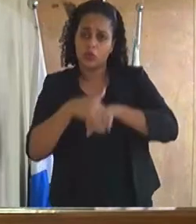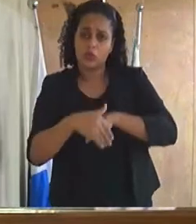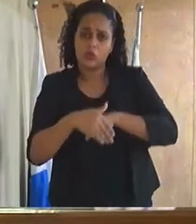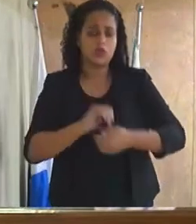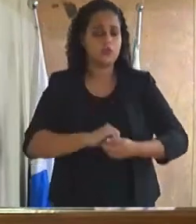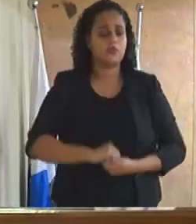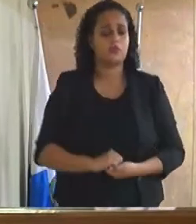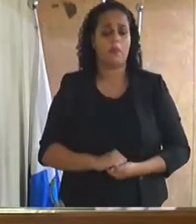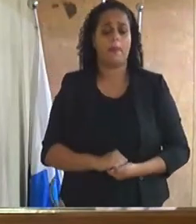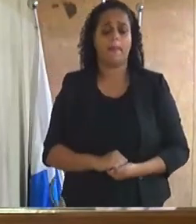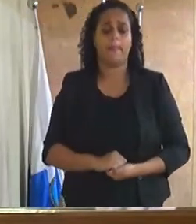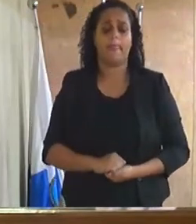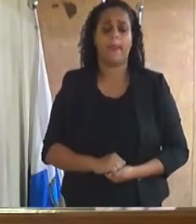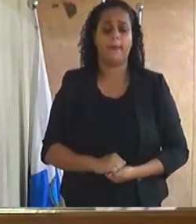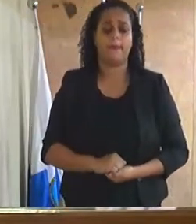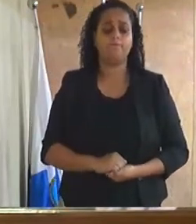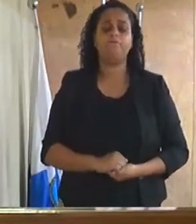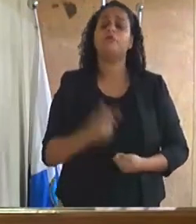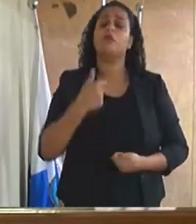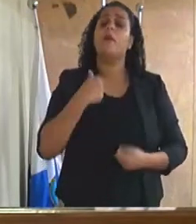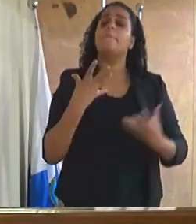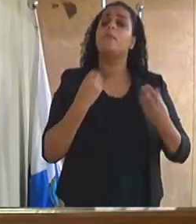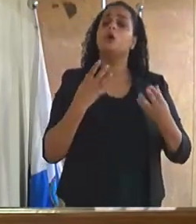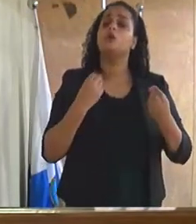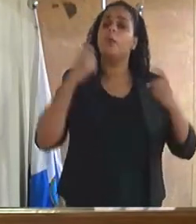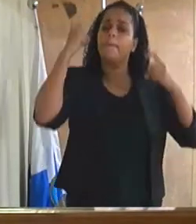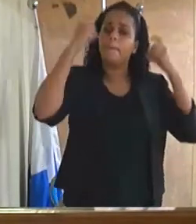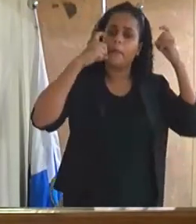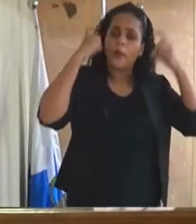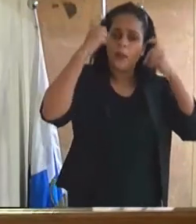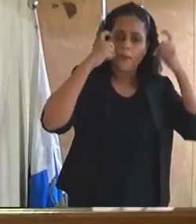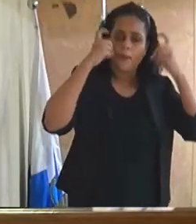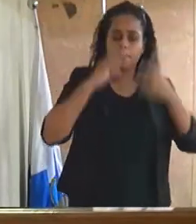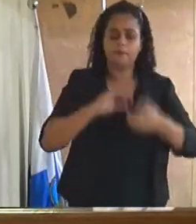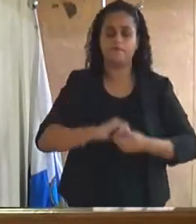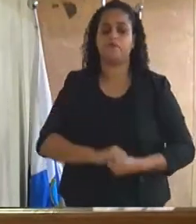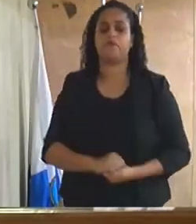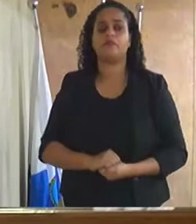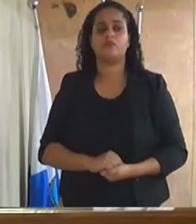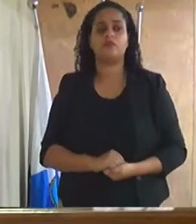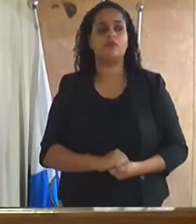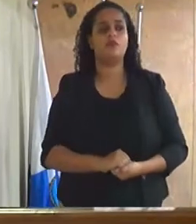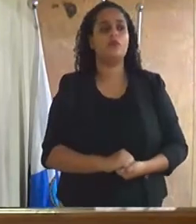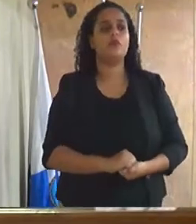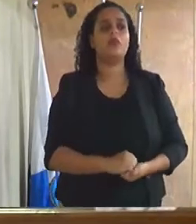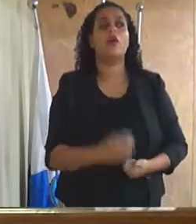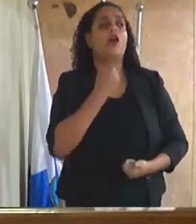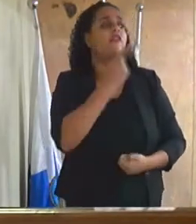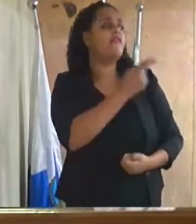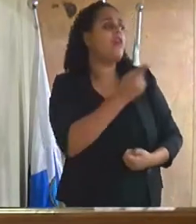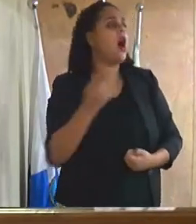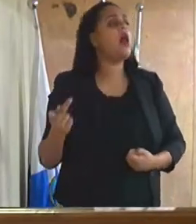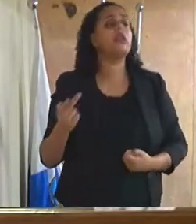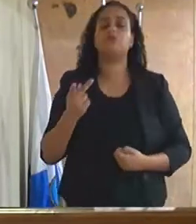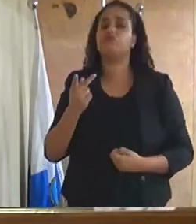e muito me preocupa não a fala dos meus